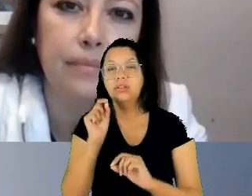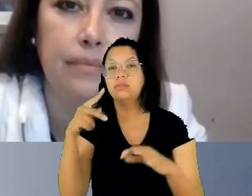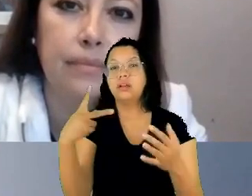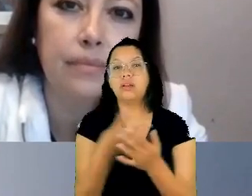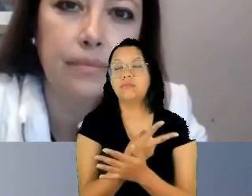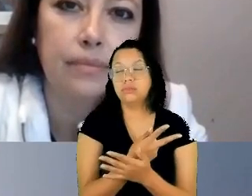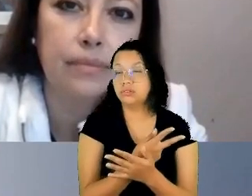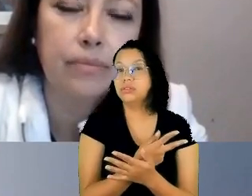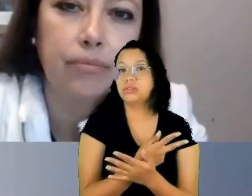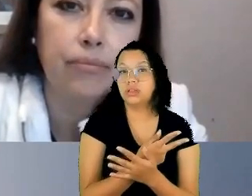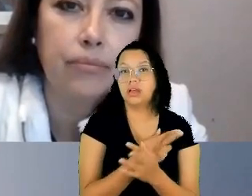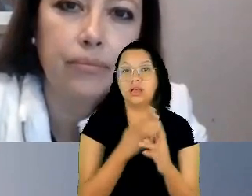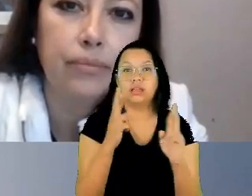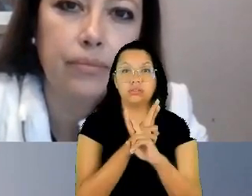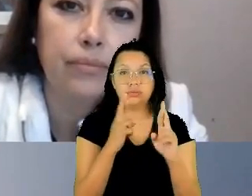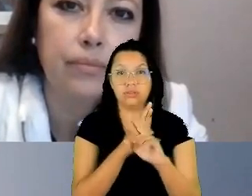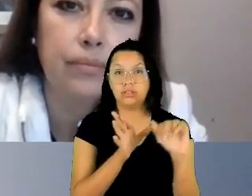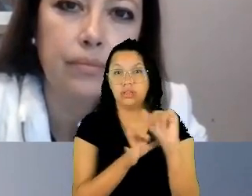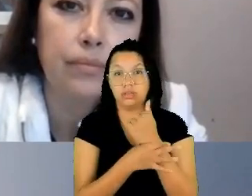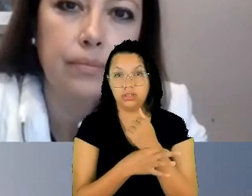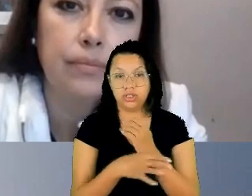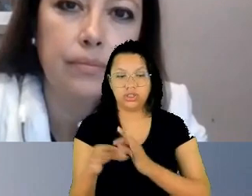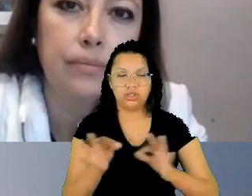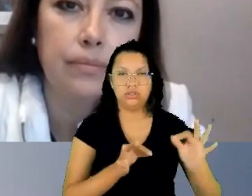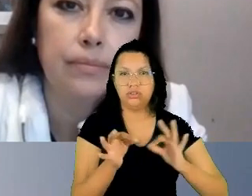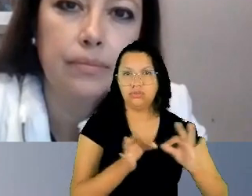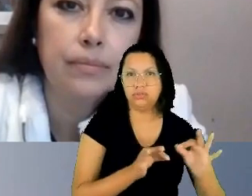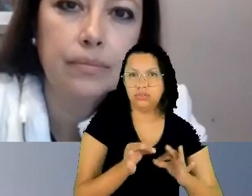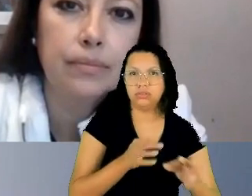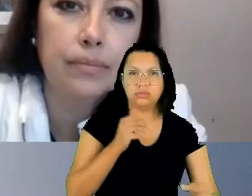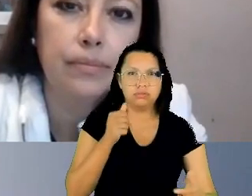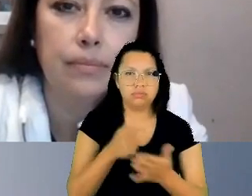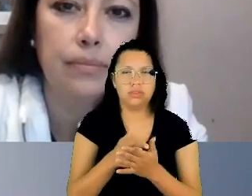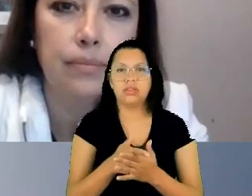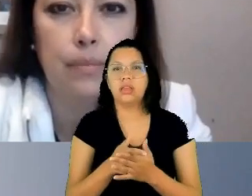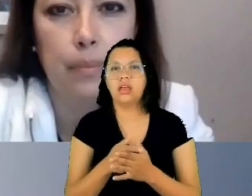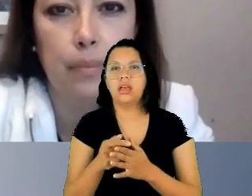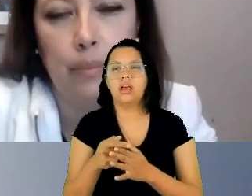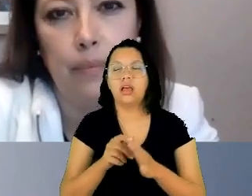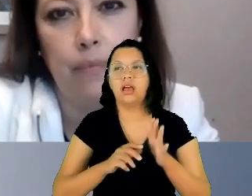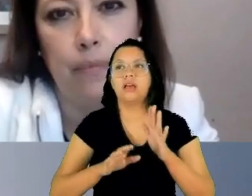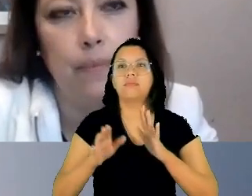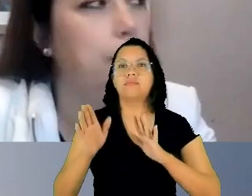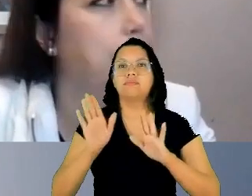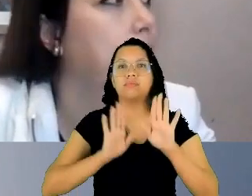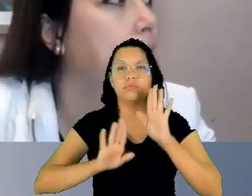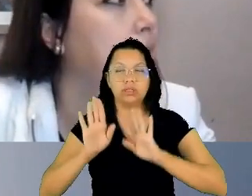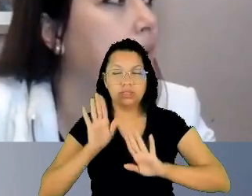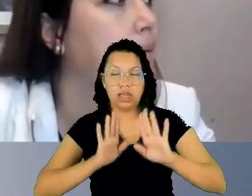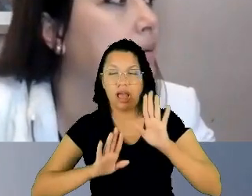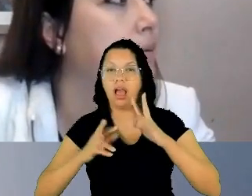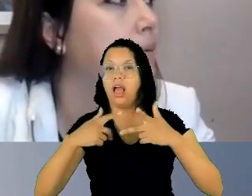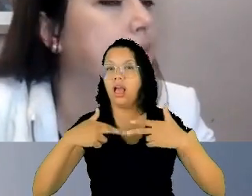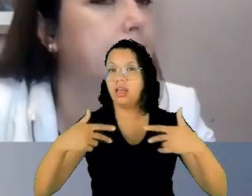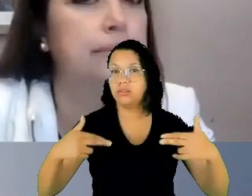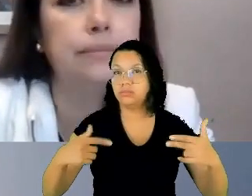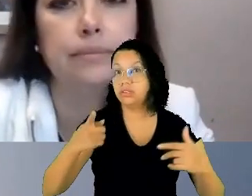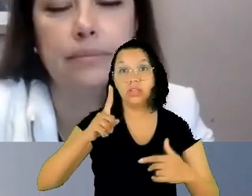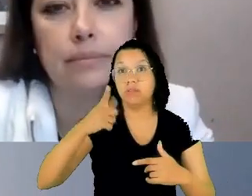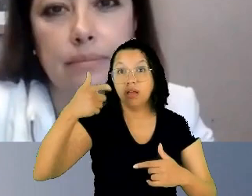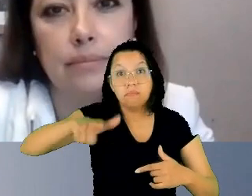restituição, de indenização, reabilitação, satisfação e não repetição. Então, eu gostaria de